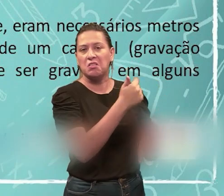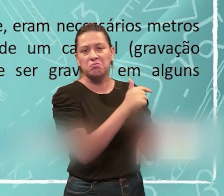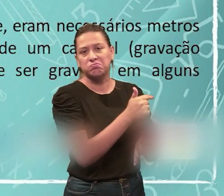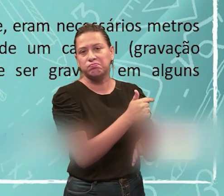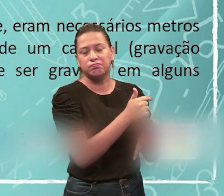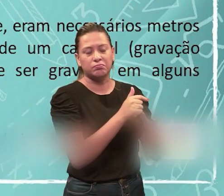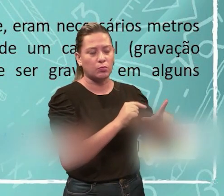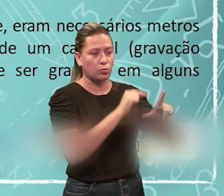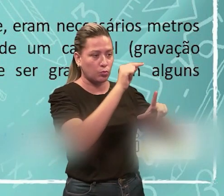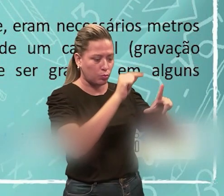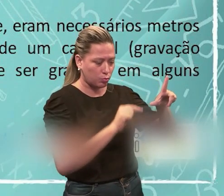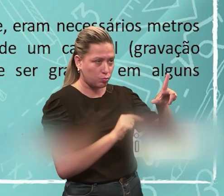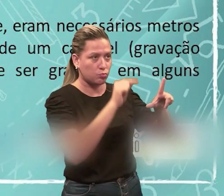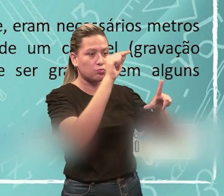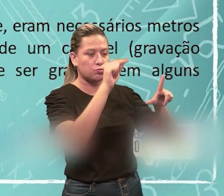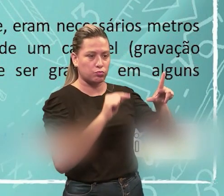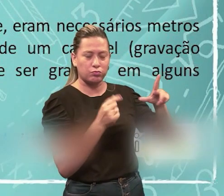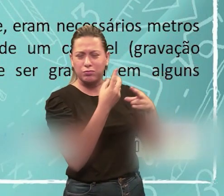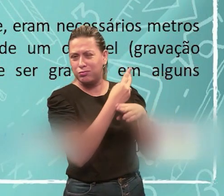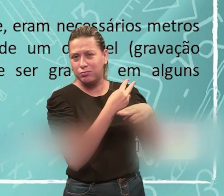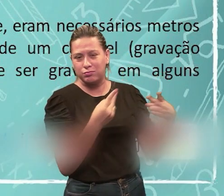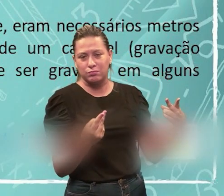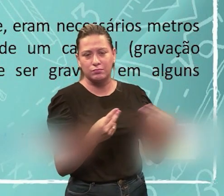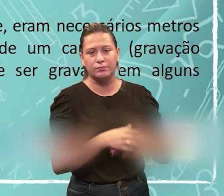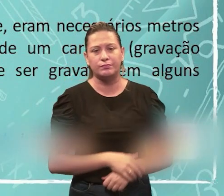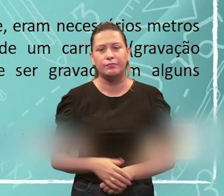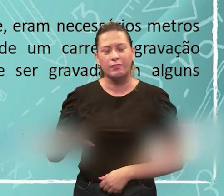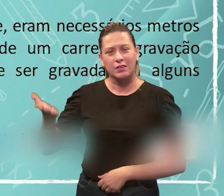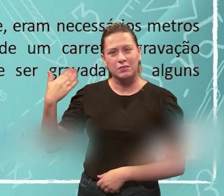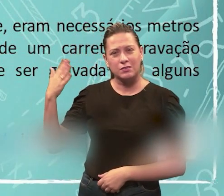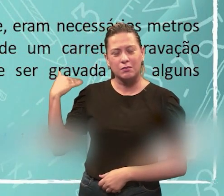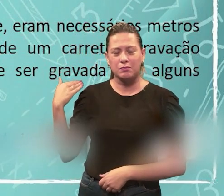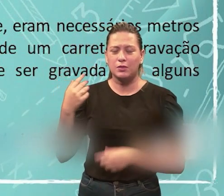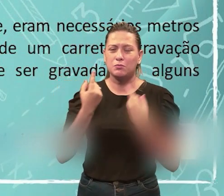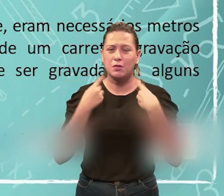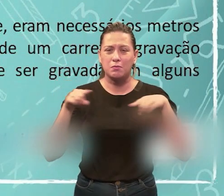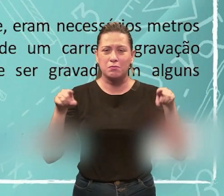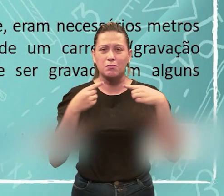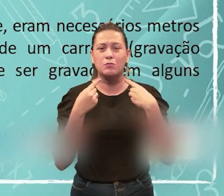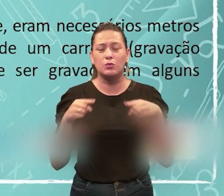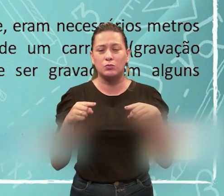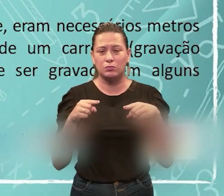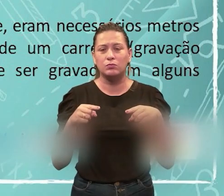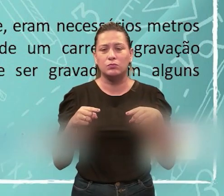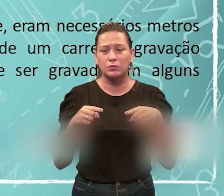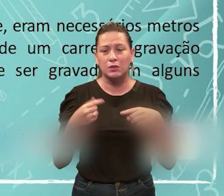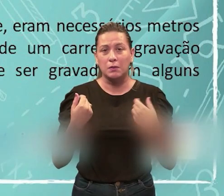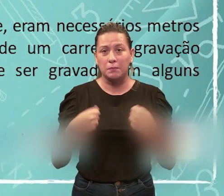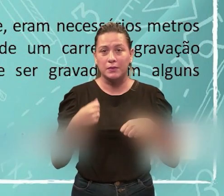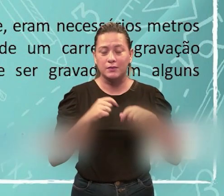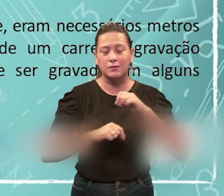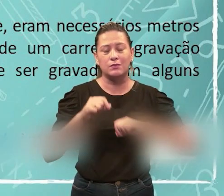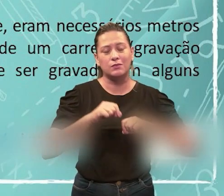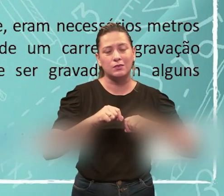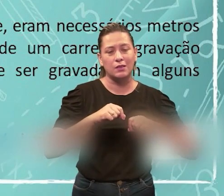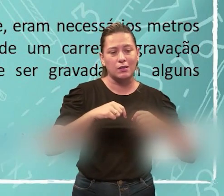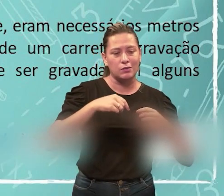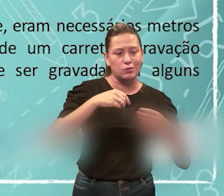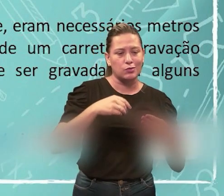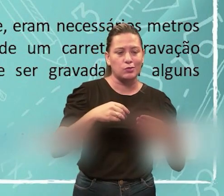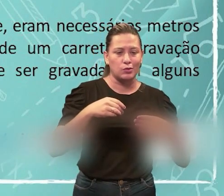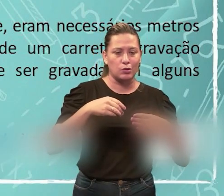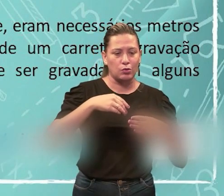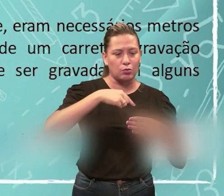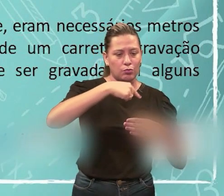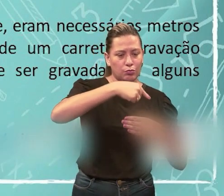Então, para se gravar uma música em fita cassete, né? Isso aqui no passado. Eram necessários metros e metros de fitas enroladas em torno de um